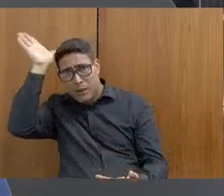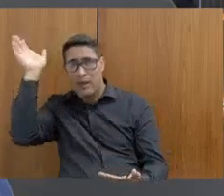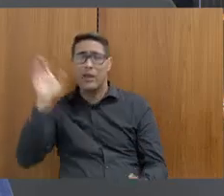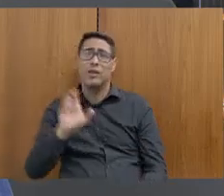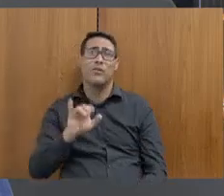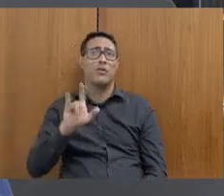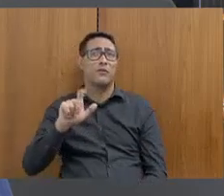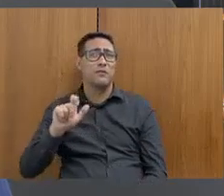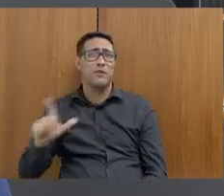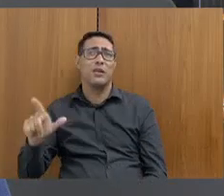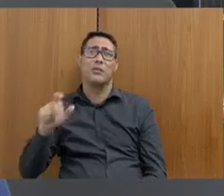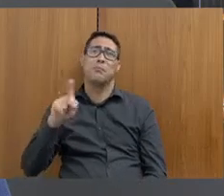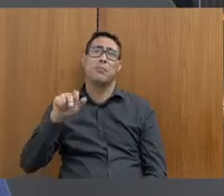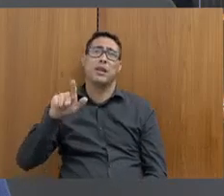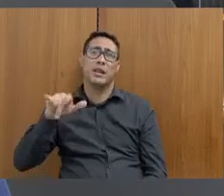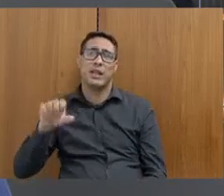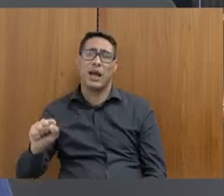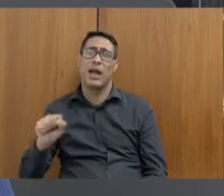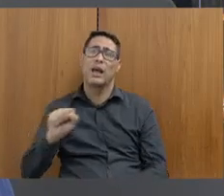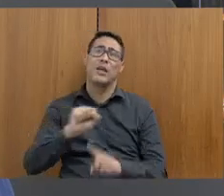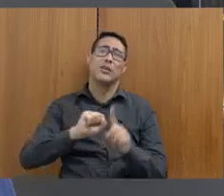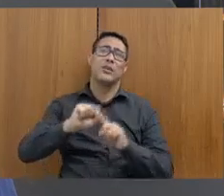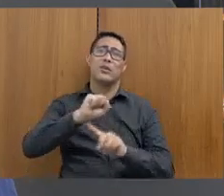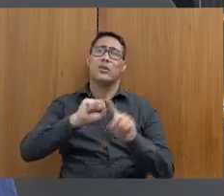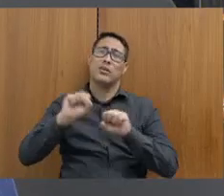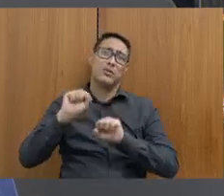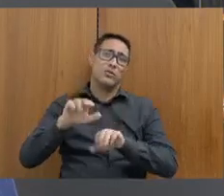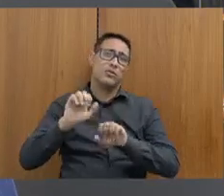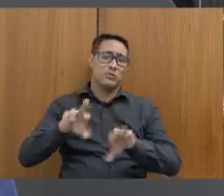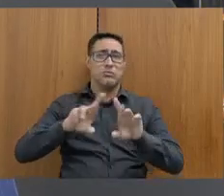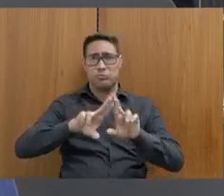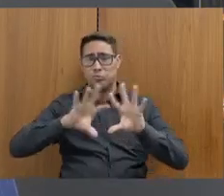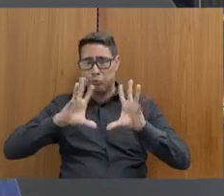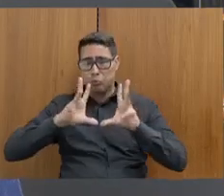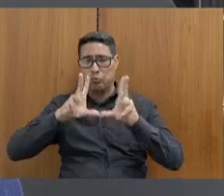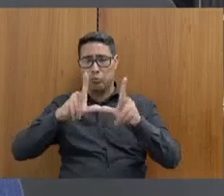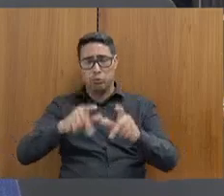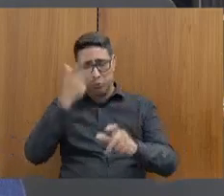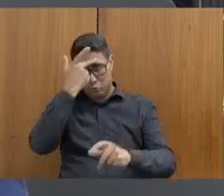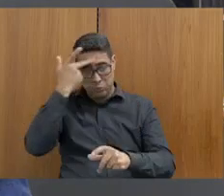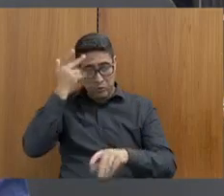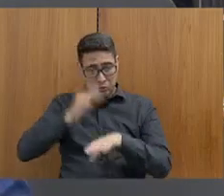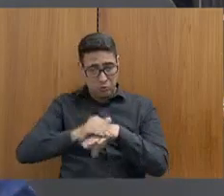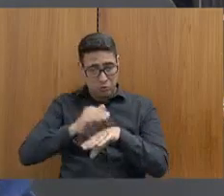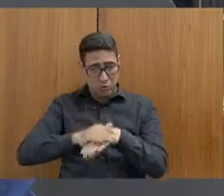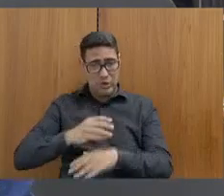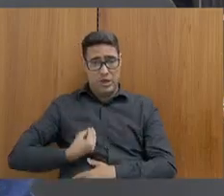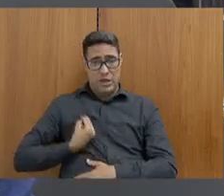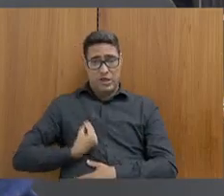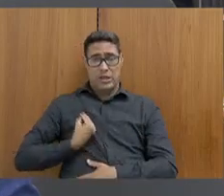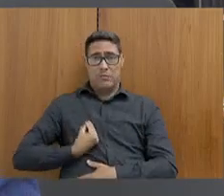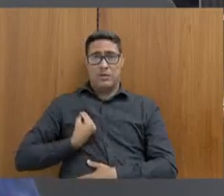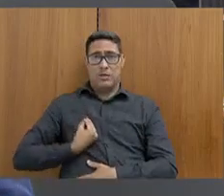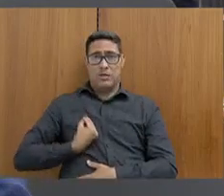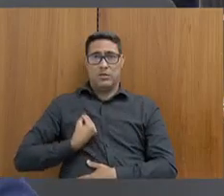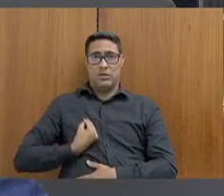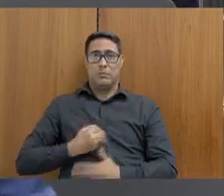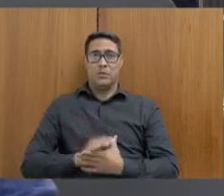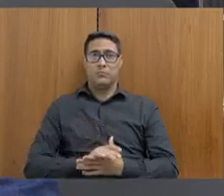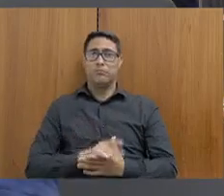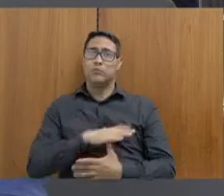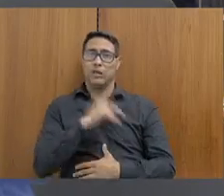penais, dos agentes socioeducativos e de todos aqueles que fazem parte desse sistema. Já concluindo, senhor presidente,